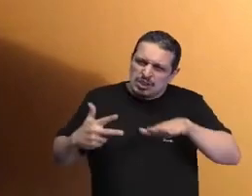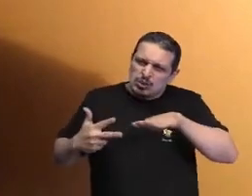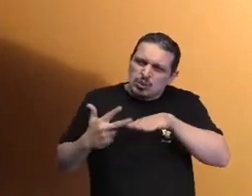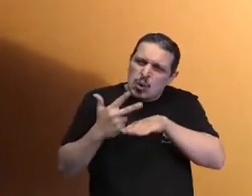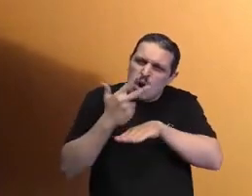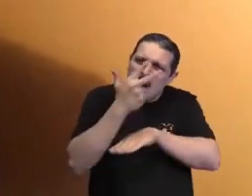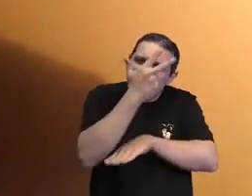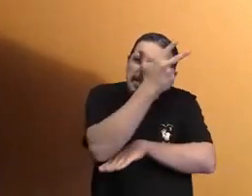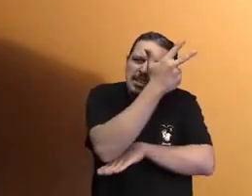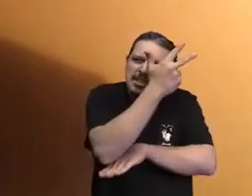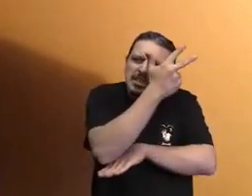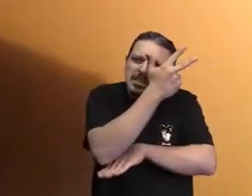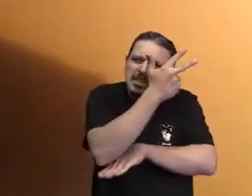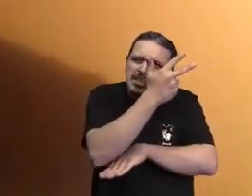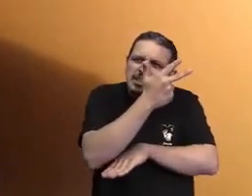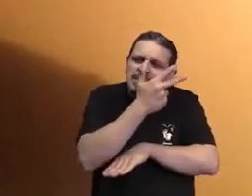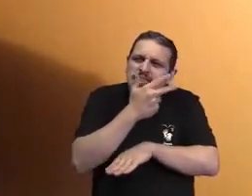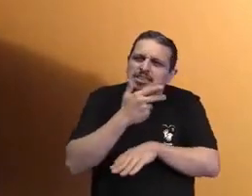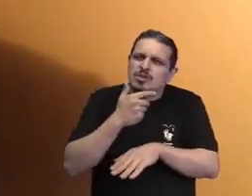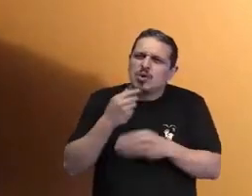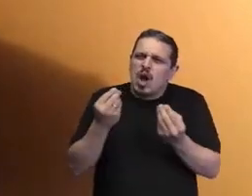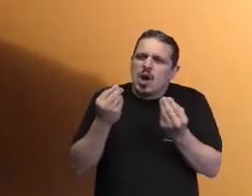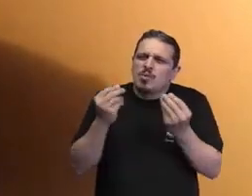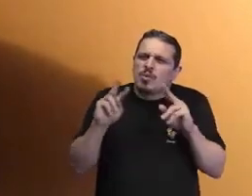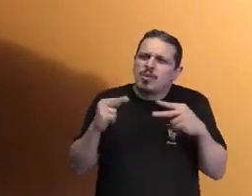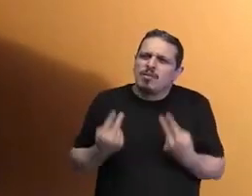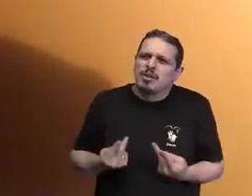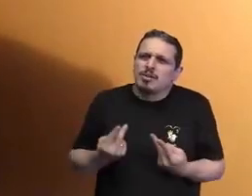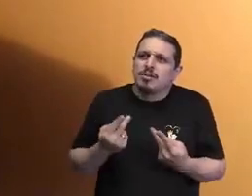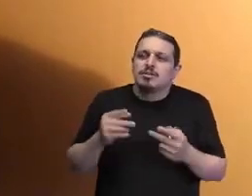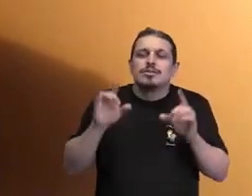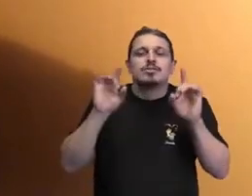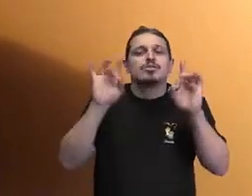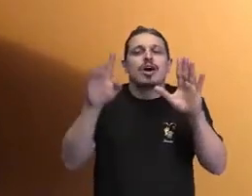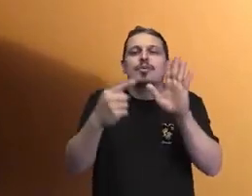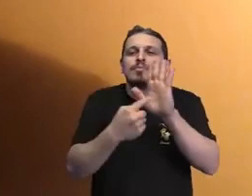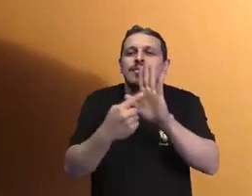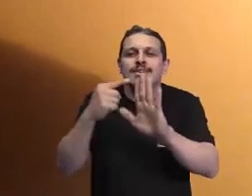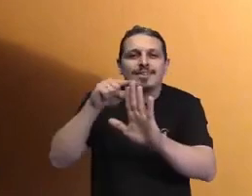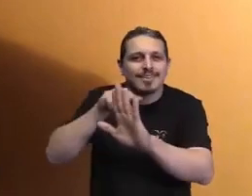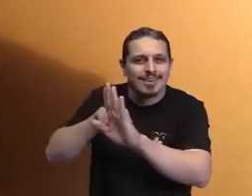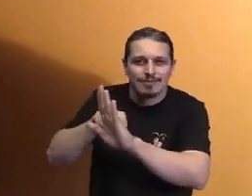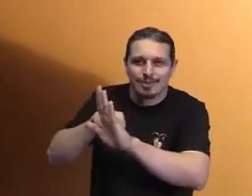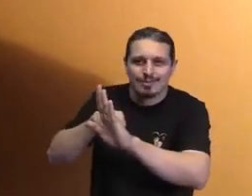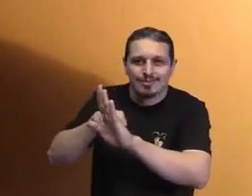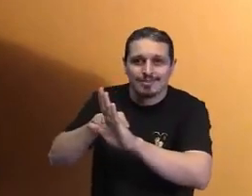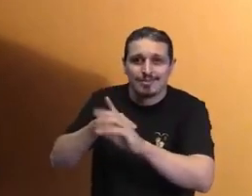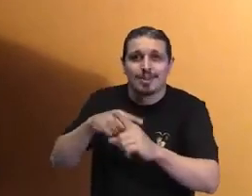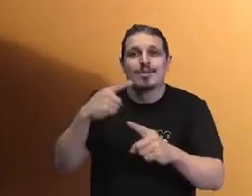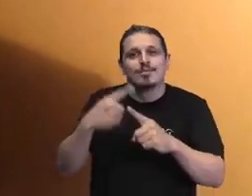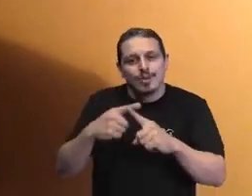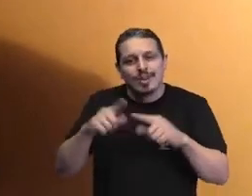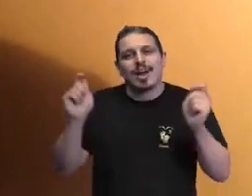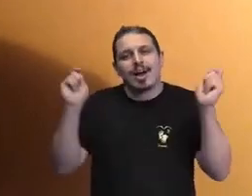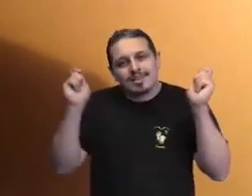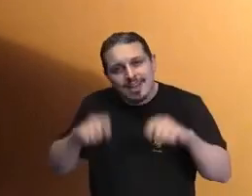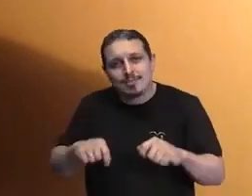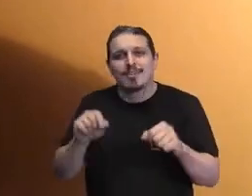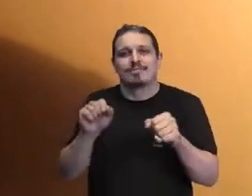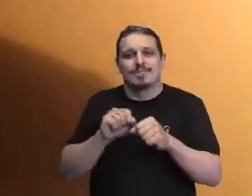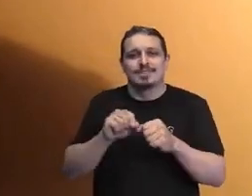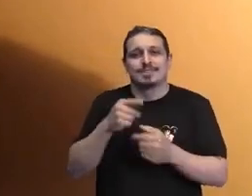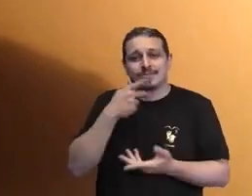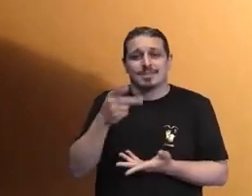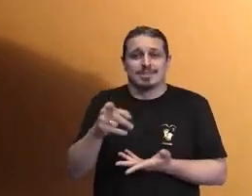que bicicleta voe, e é claro que é simbólico o que eu estou dizendo, que é possível fazer com que a gente escape do que nos agonia,